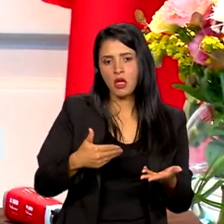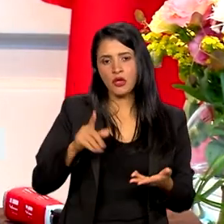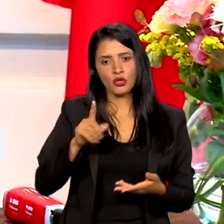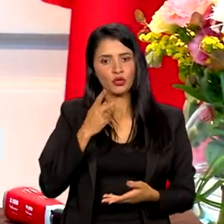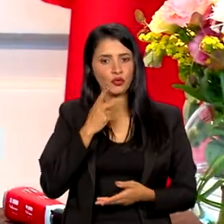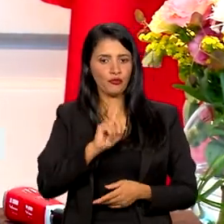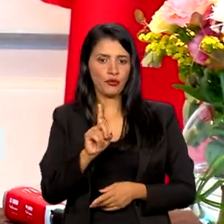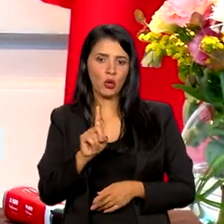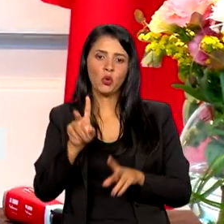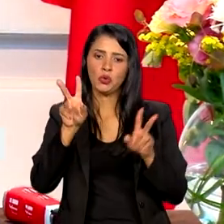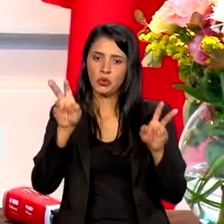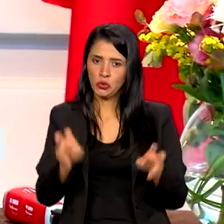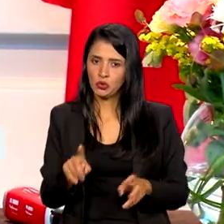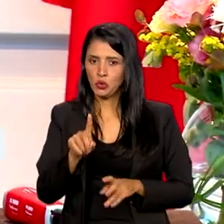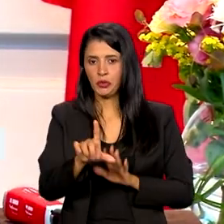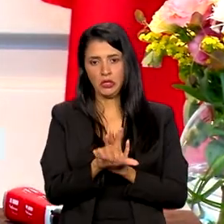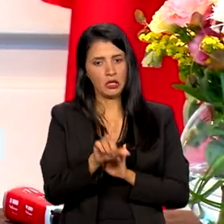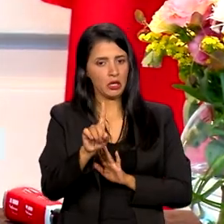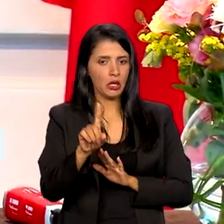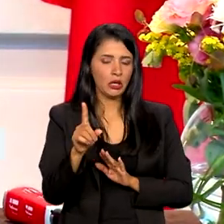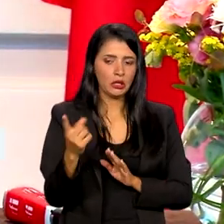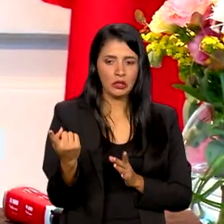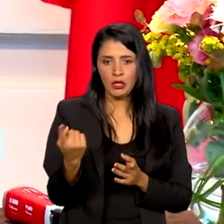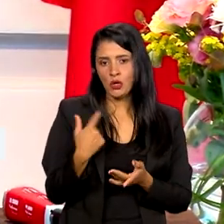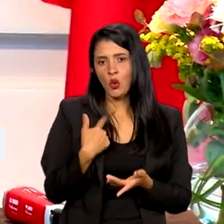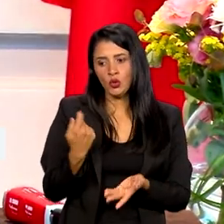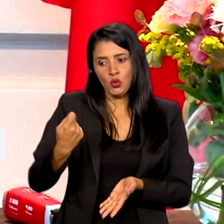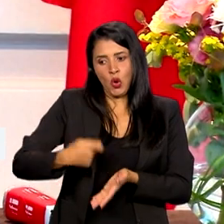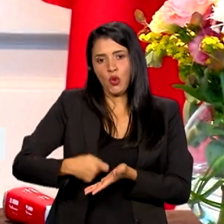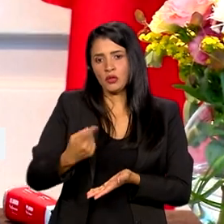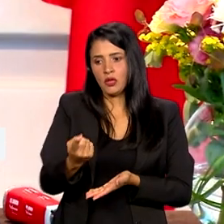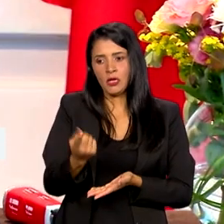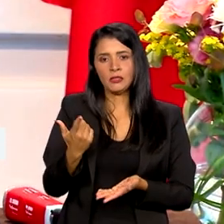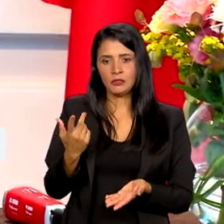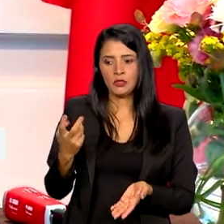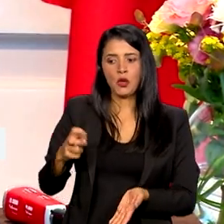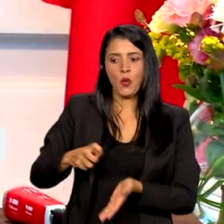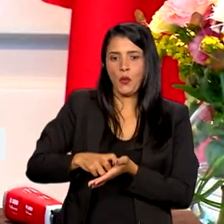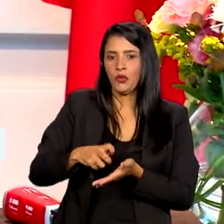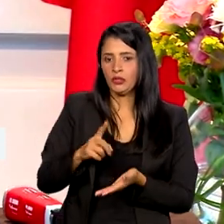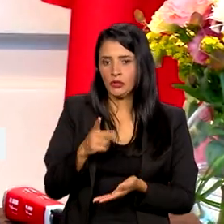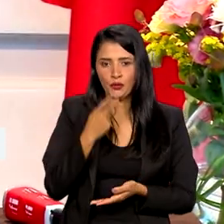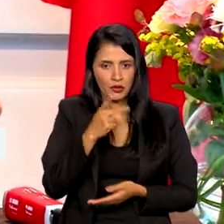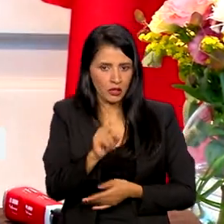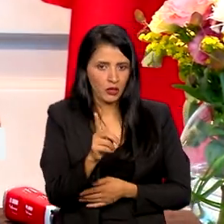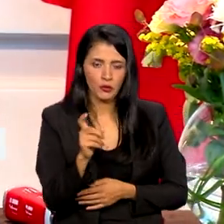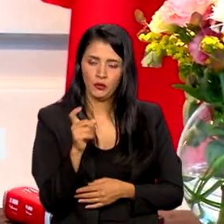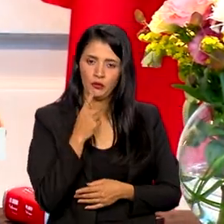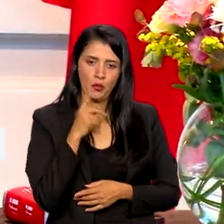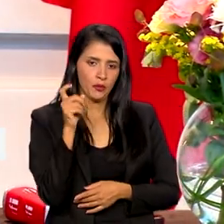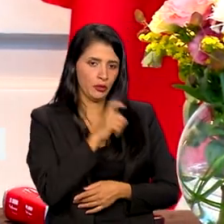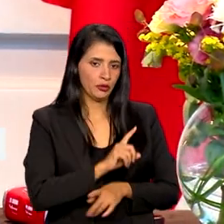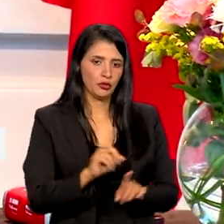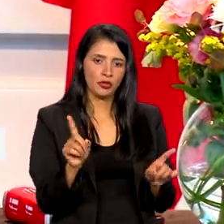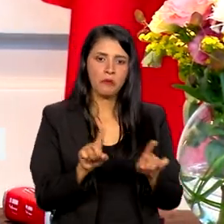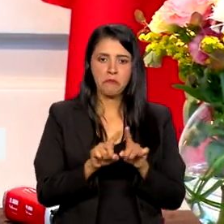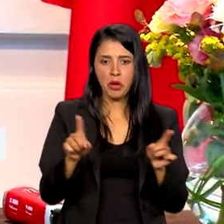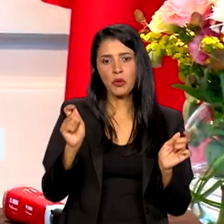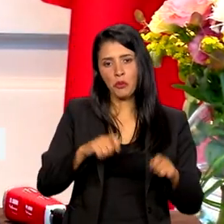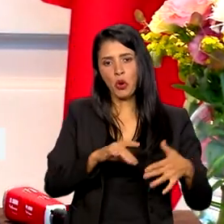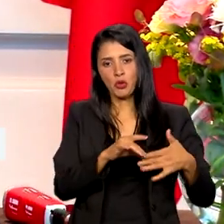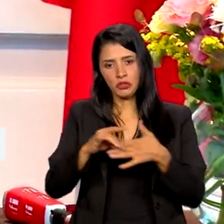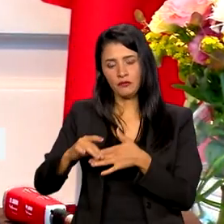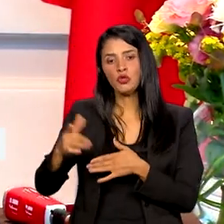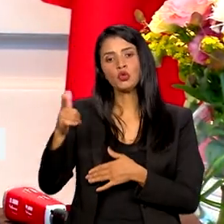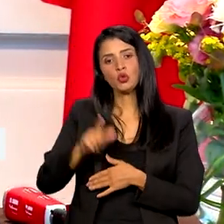não falou sobre essas aplicações de lei ou como que não, quando não é cumprido o que acontece com a ONU, não vou mentir para você, mas posso levar, a gente vai ter